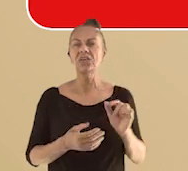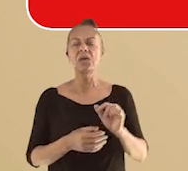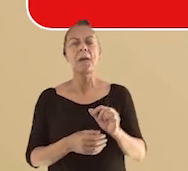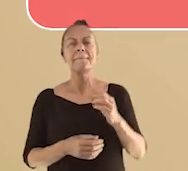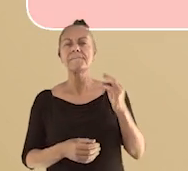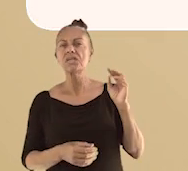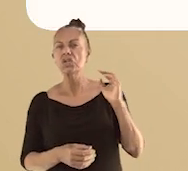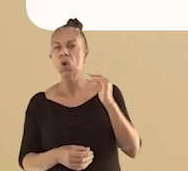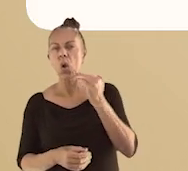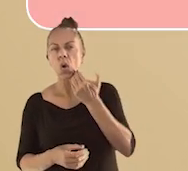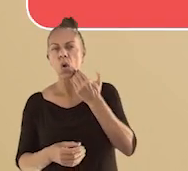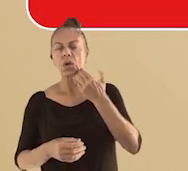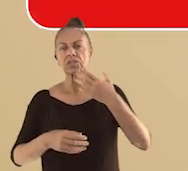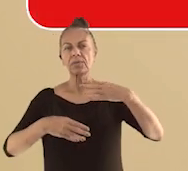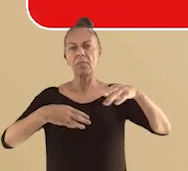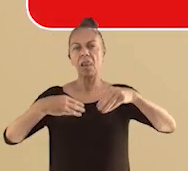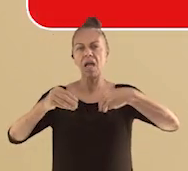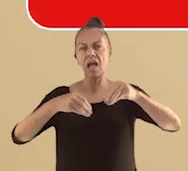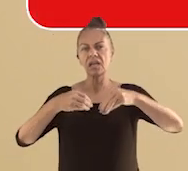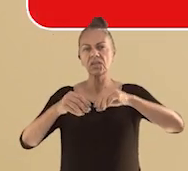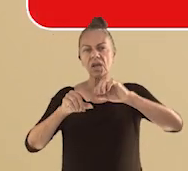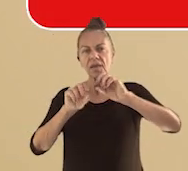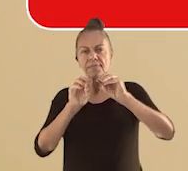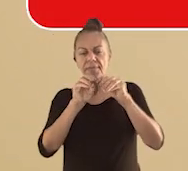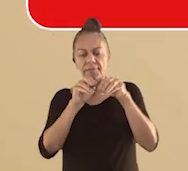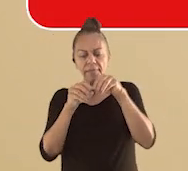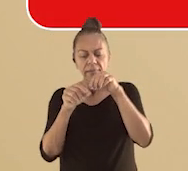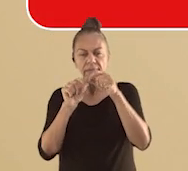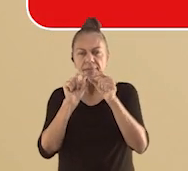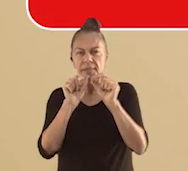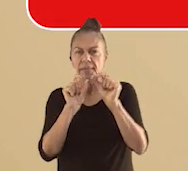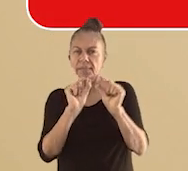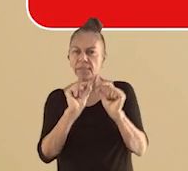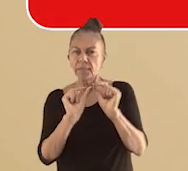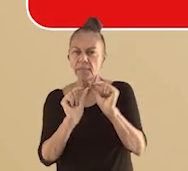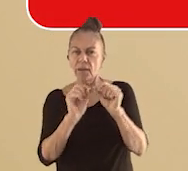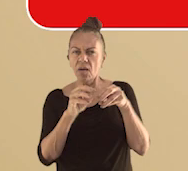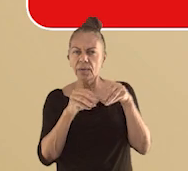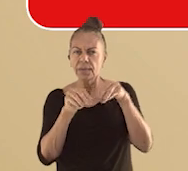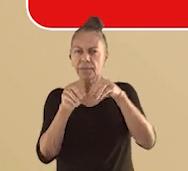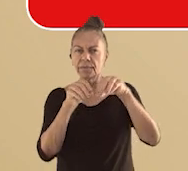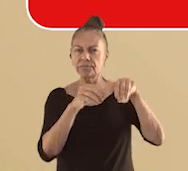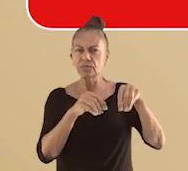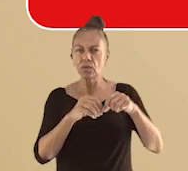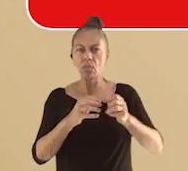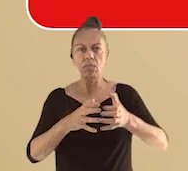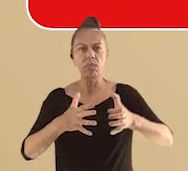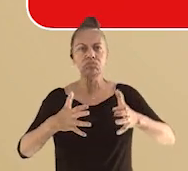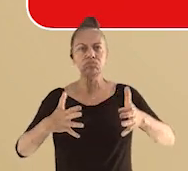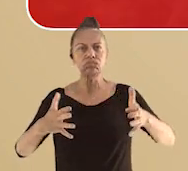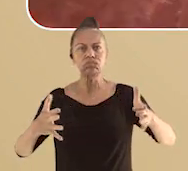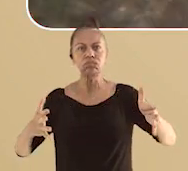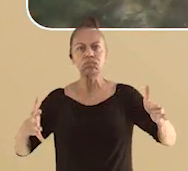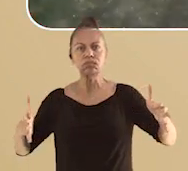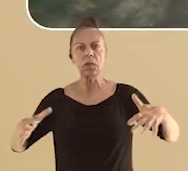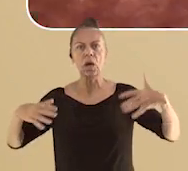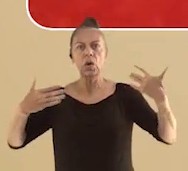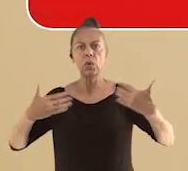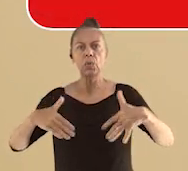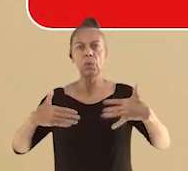ou quem sabe até milhões de microplásticos. Microplásticos são pedaços ou partículas de plástico